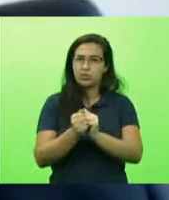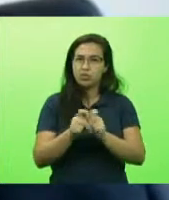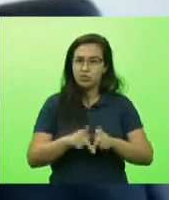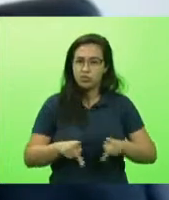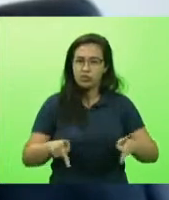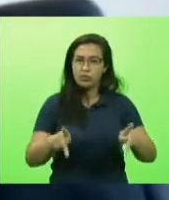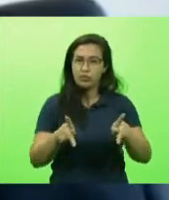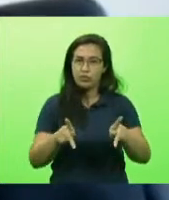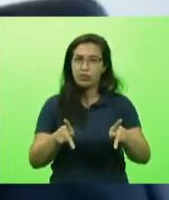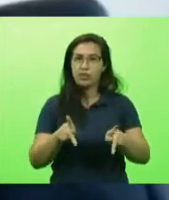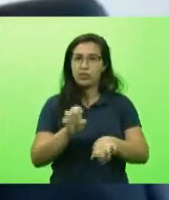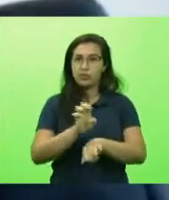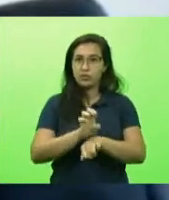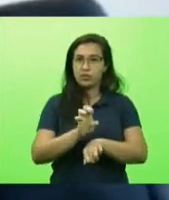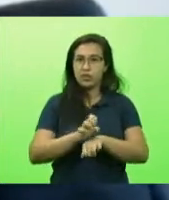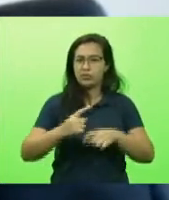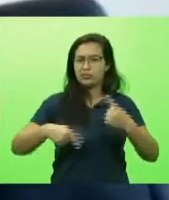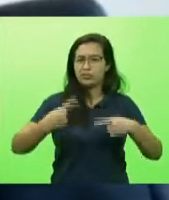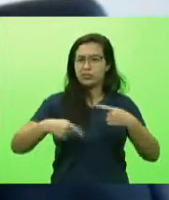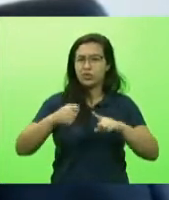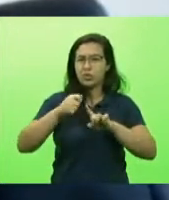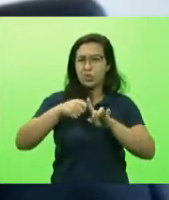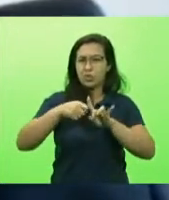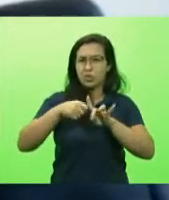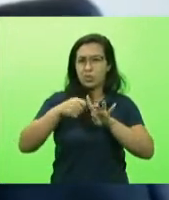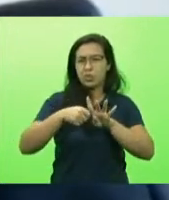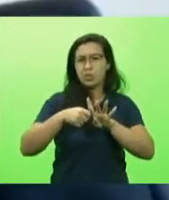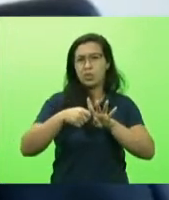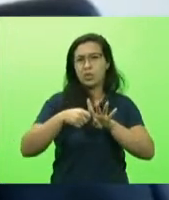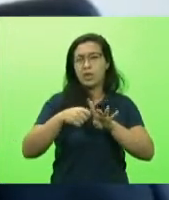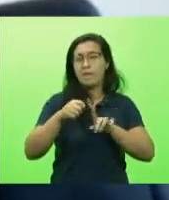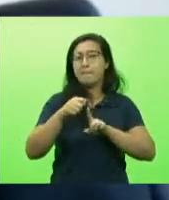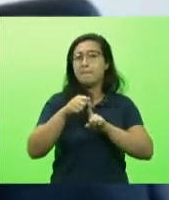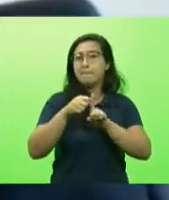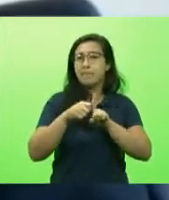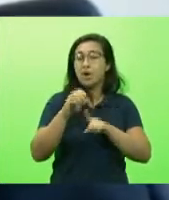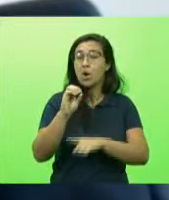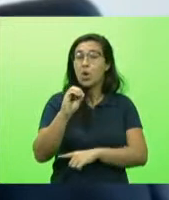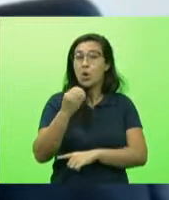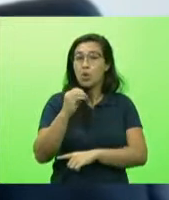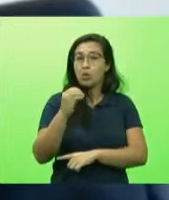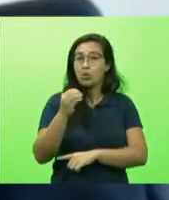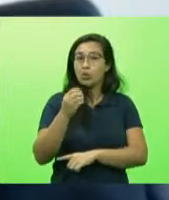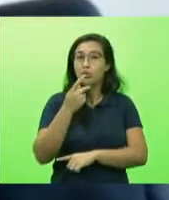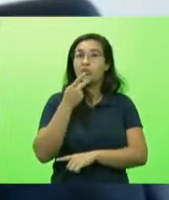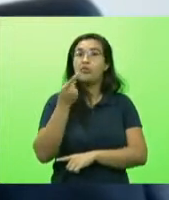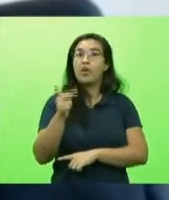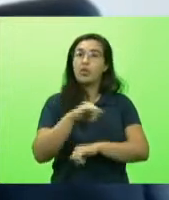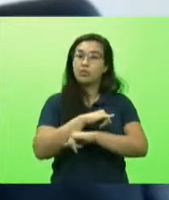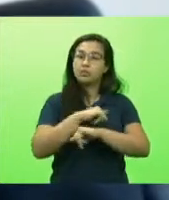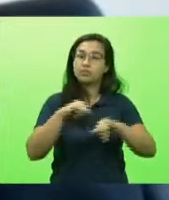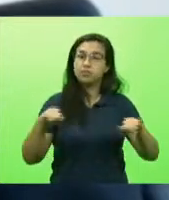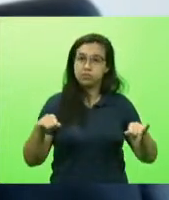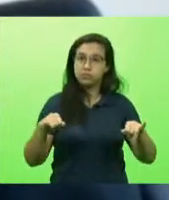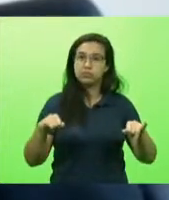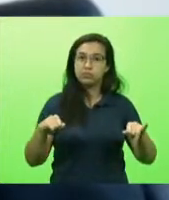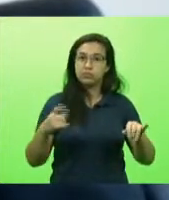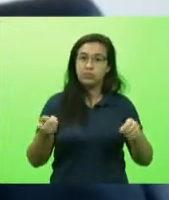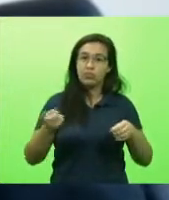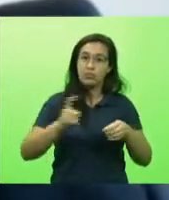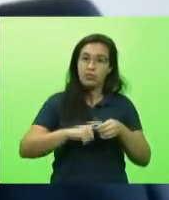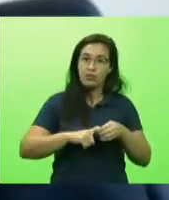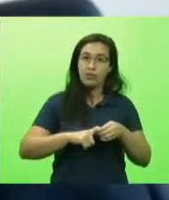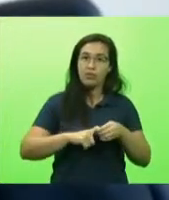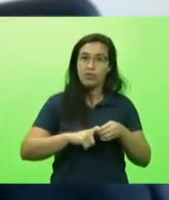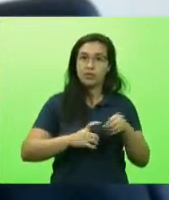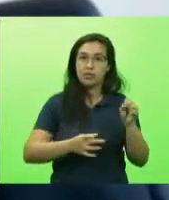discutiram durante meses no ano passado em outubro nós tornamos público nossos protocolos de retorno seguros às